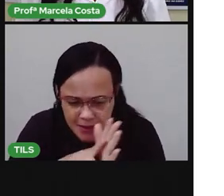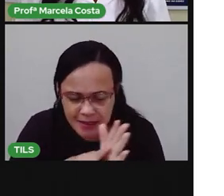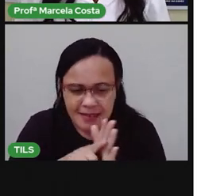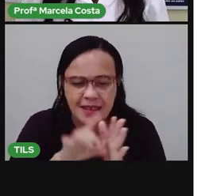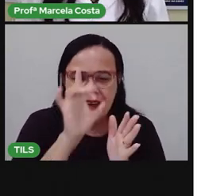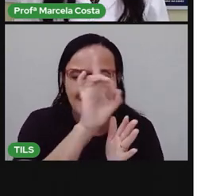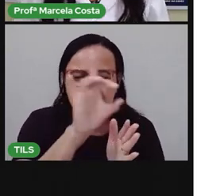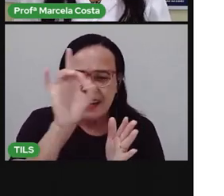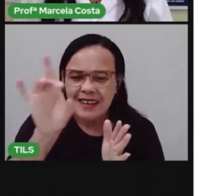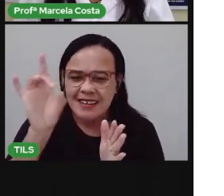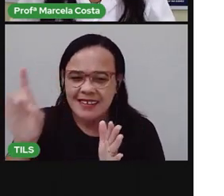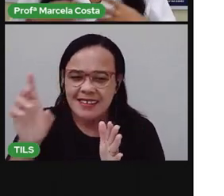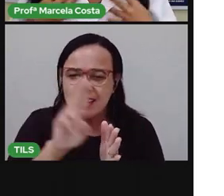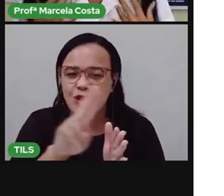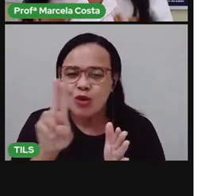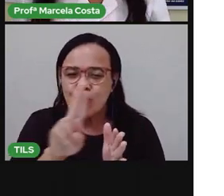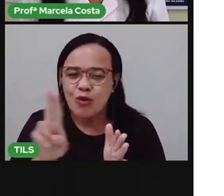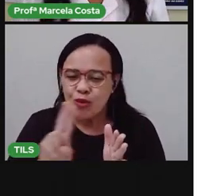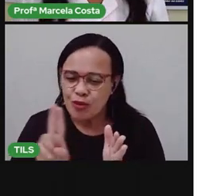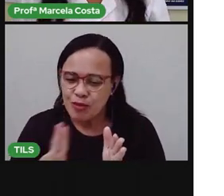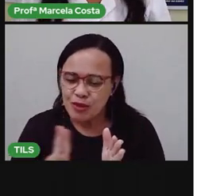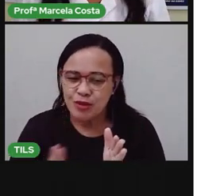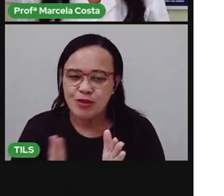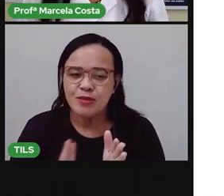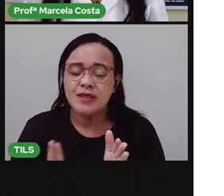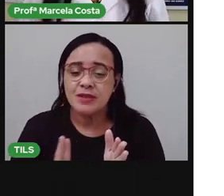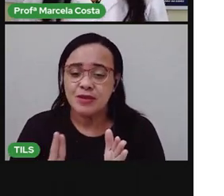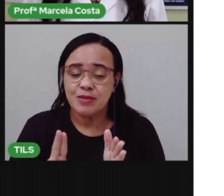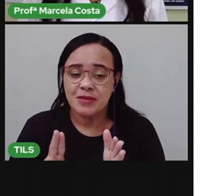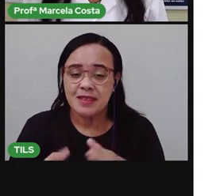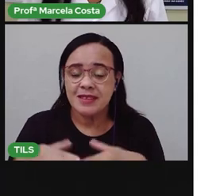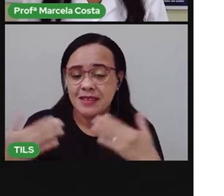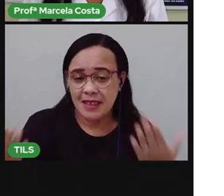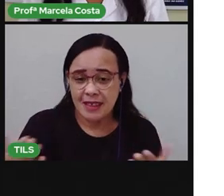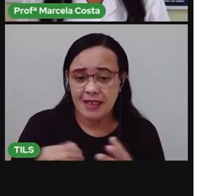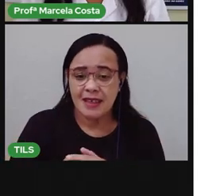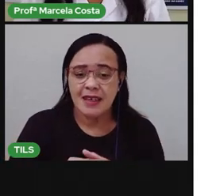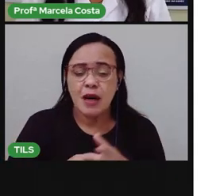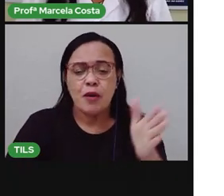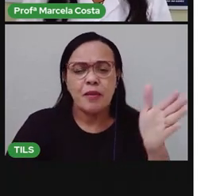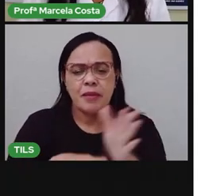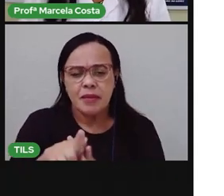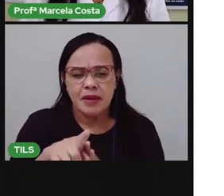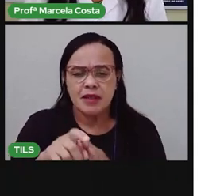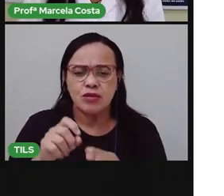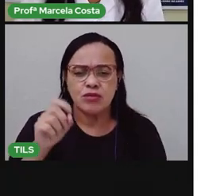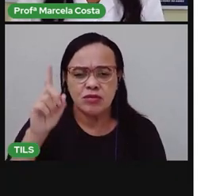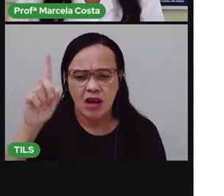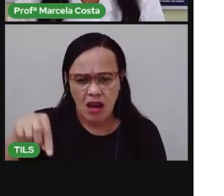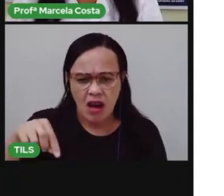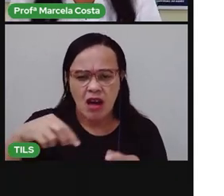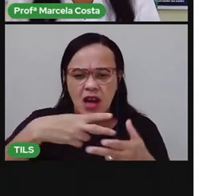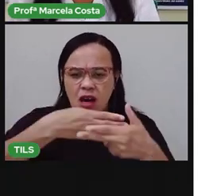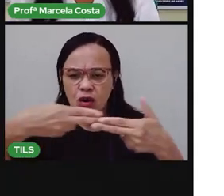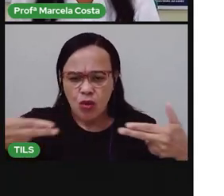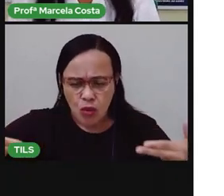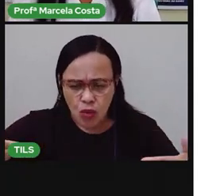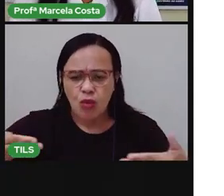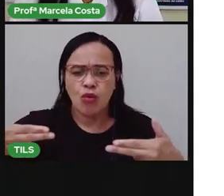Então, qual é a função social, né? A função dos rótulos na comunicação.